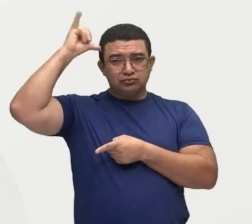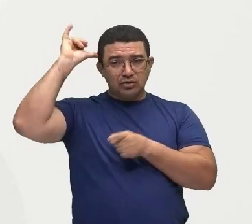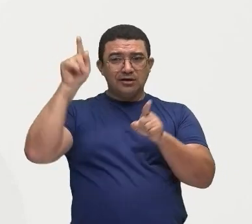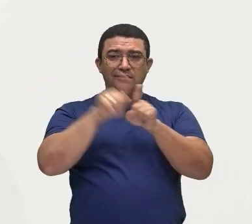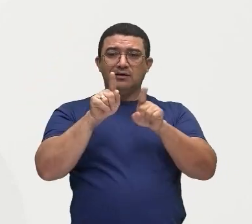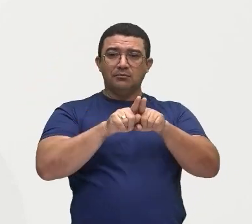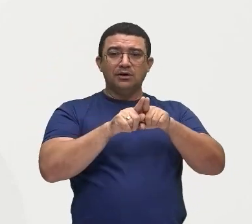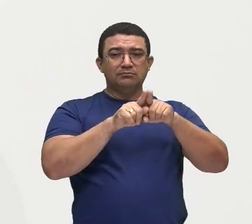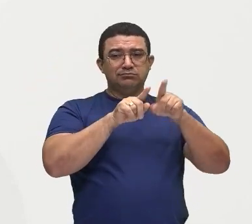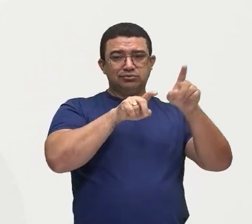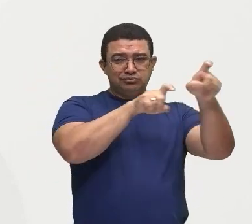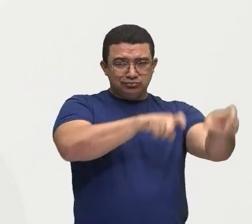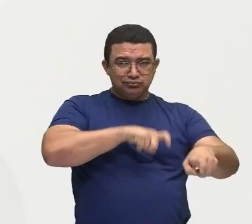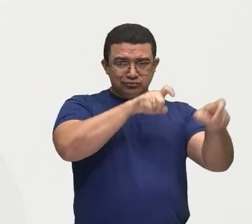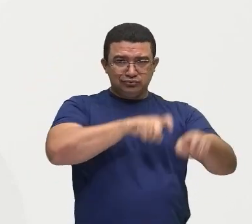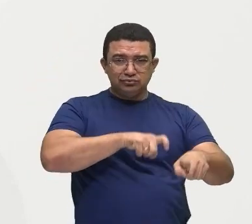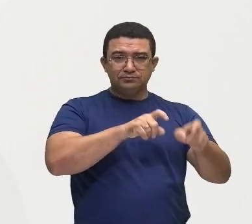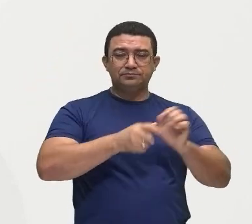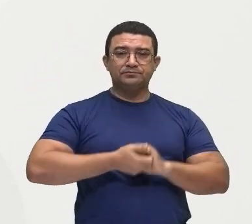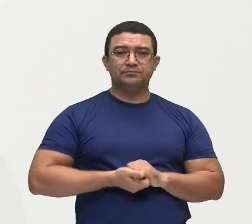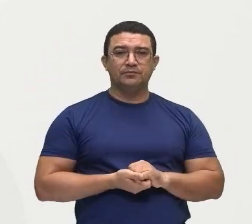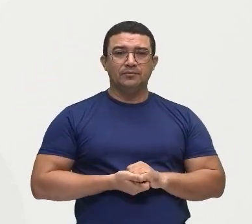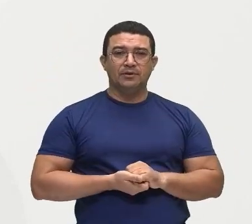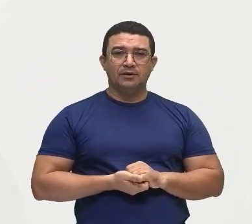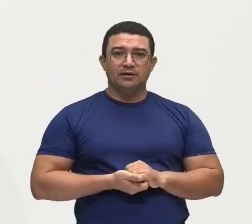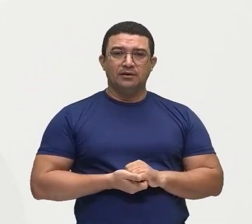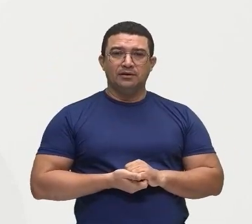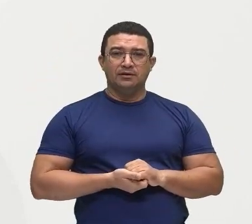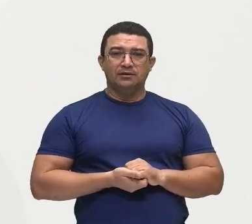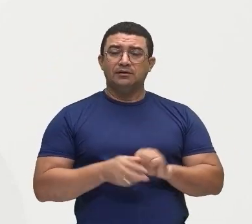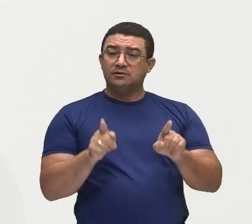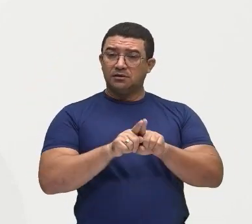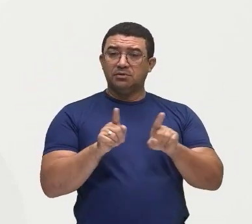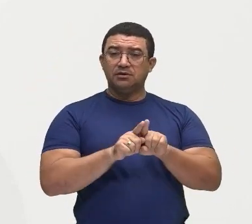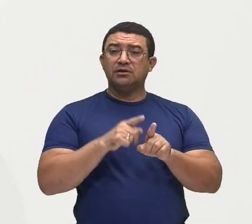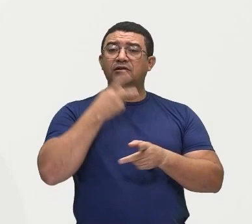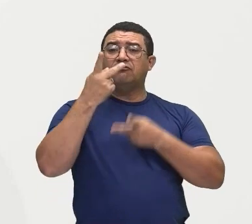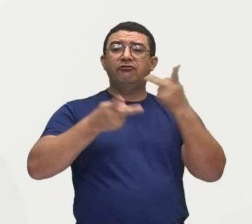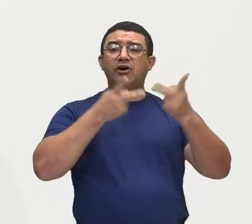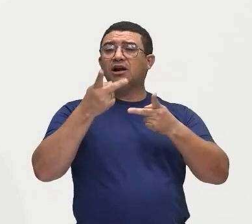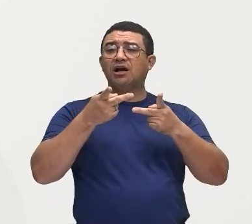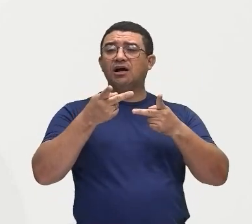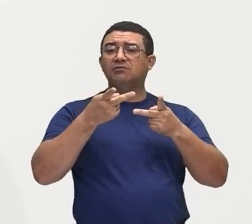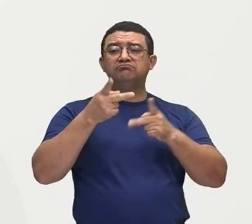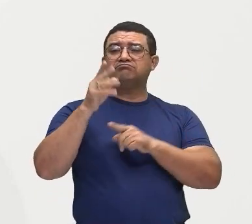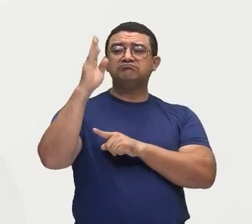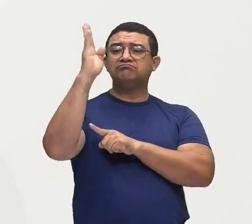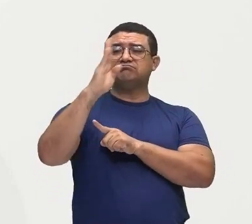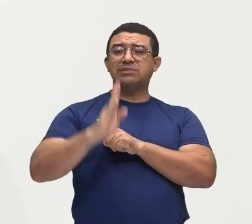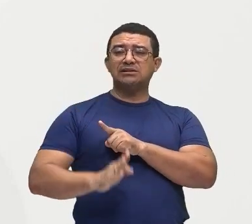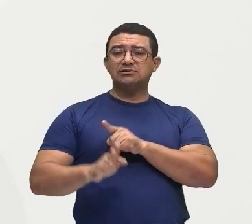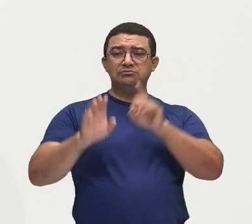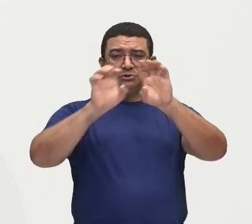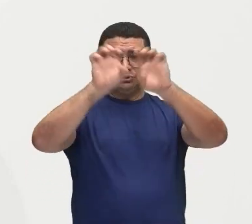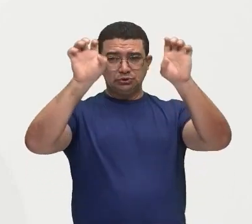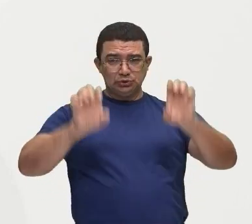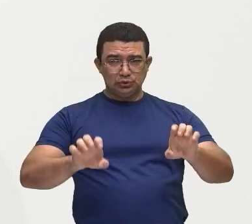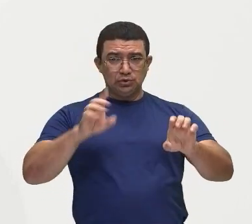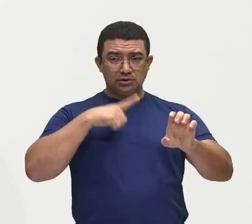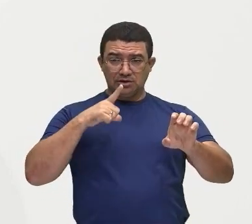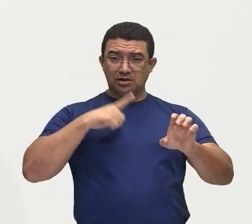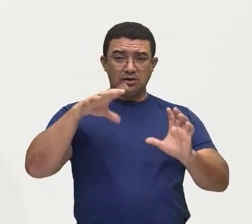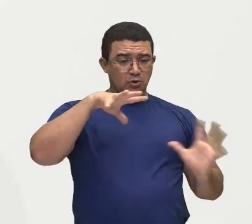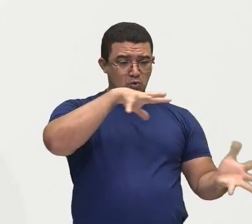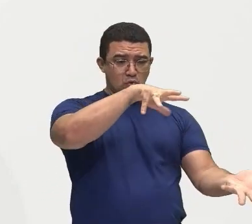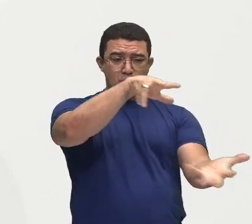atividades do setor primário, né? E aí a gente fala do Brasil, né, gente? Essa estrutura fundiária, ela tem no mundo inteiro, tá?